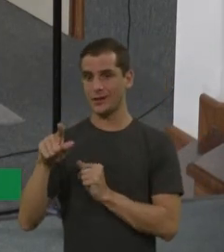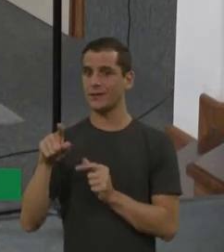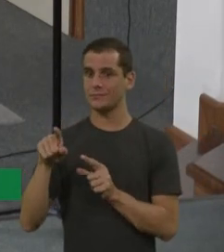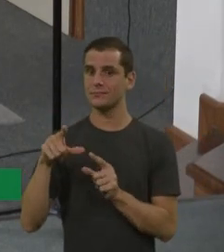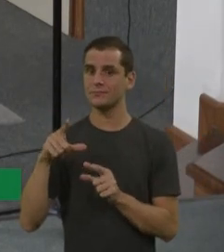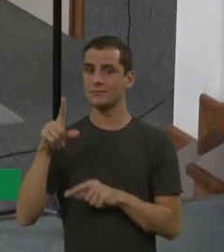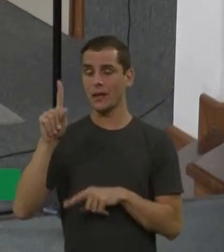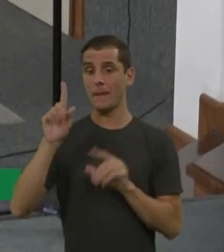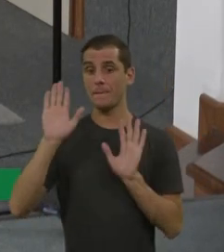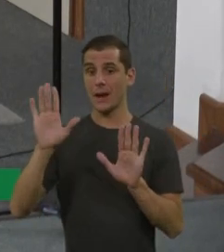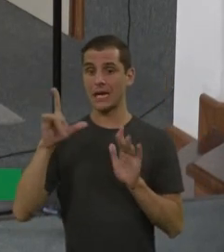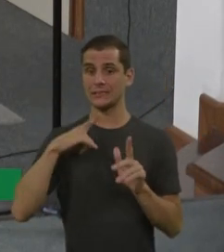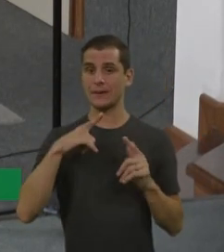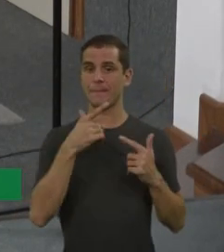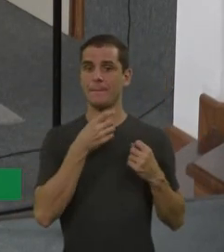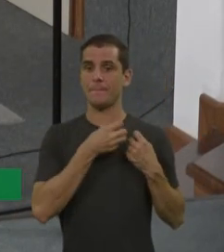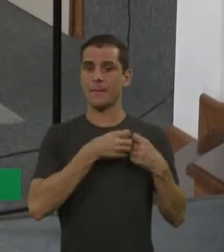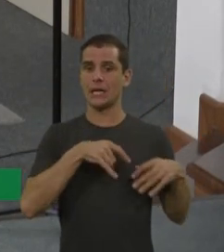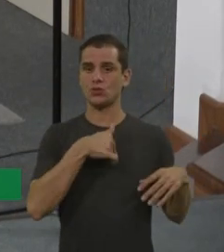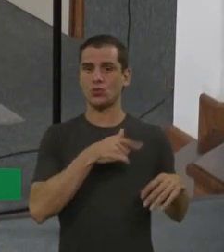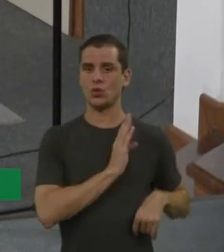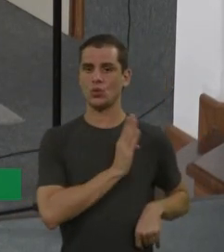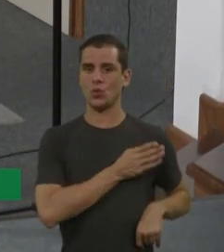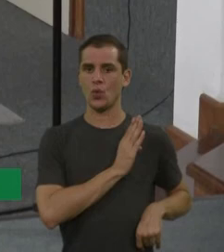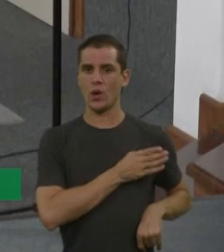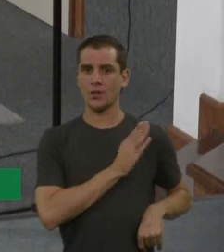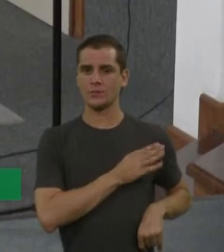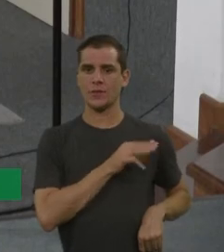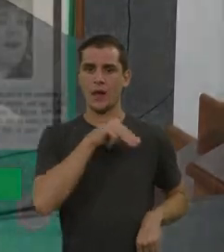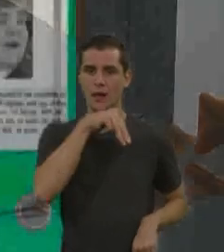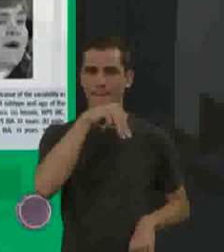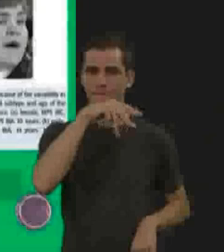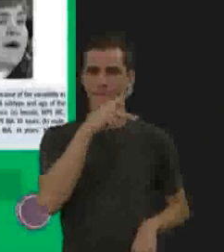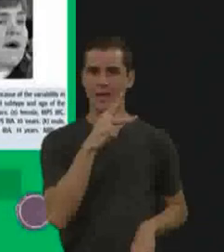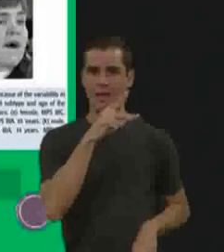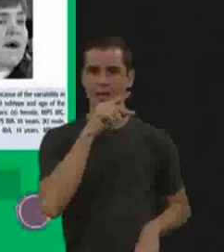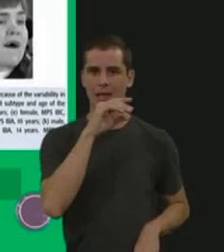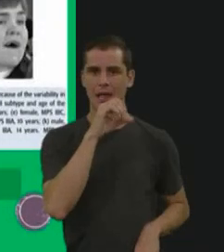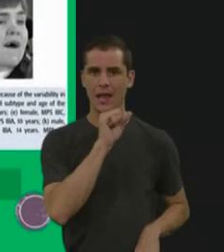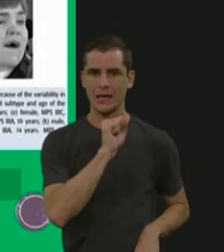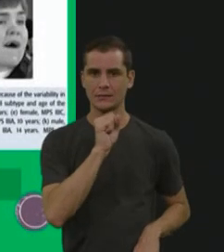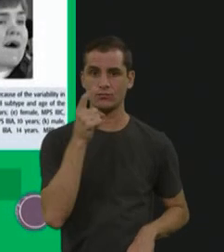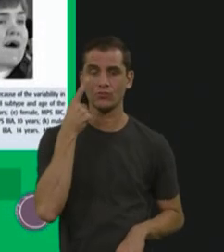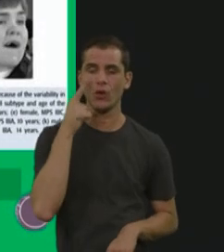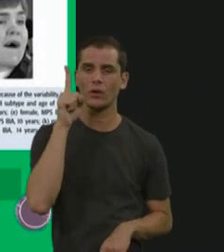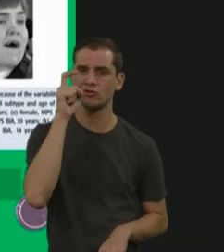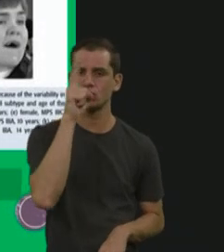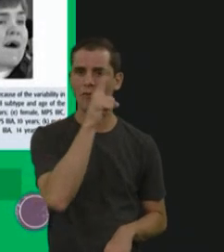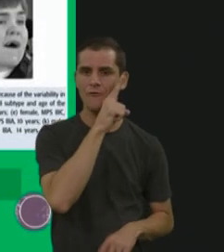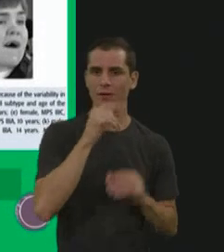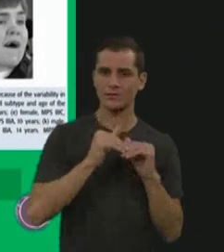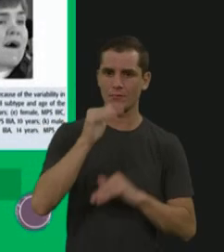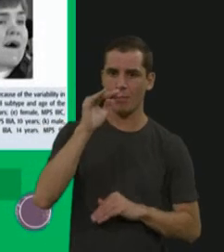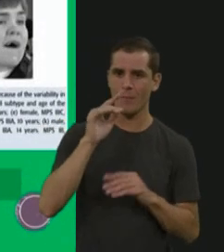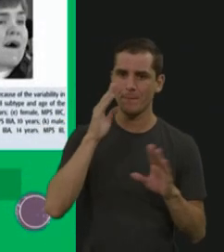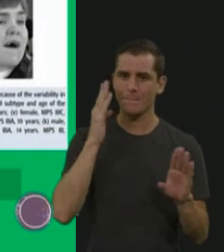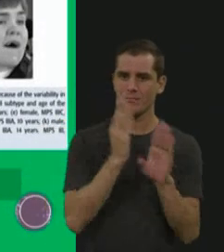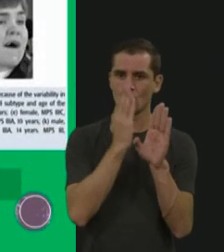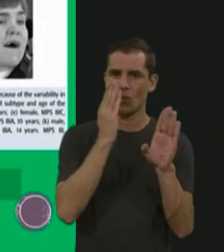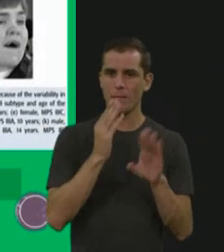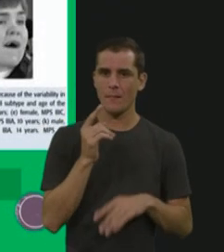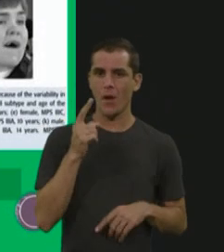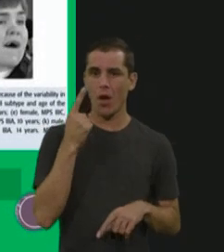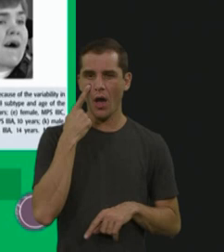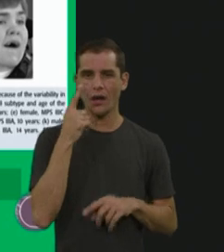é cardíaco. Essa MPS aqui é uma das mais difíceis de diagnosticar porque o físico dela é muito diferente das